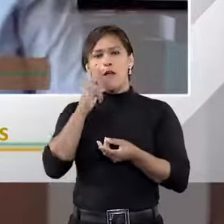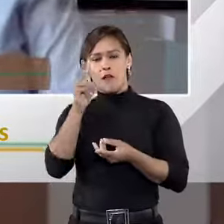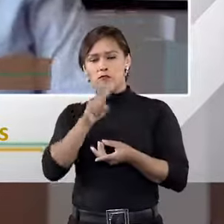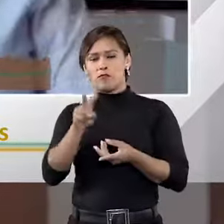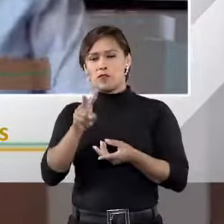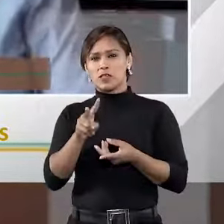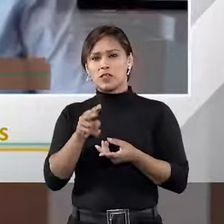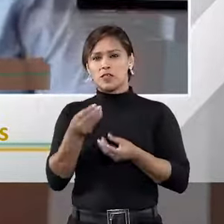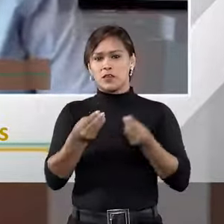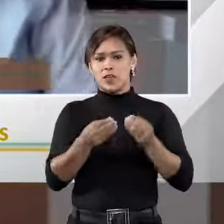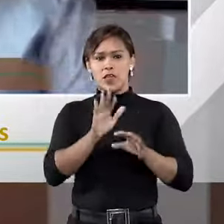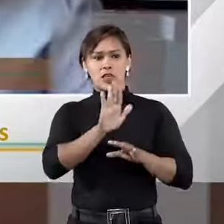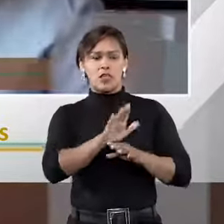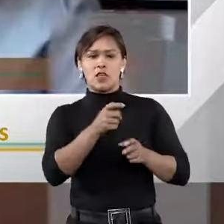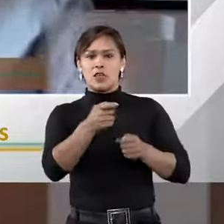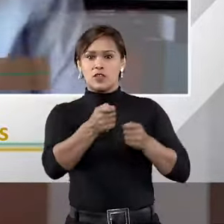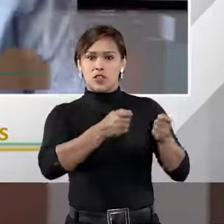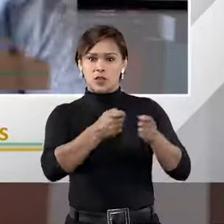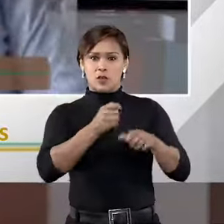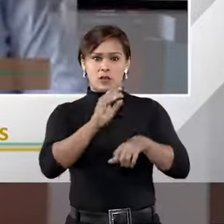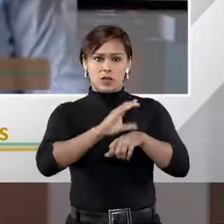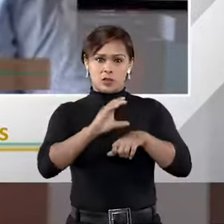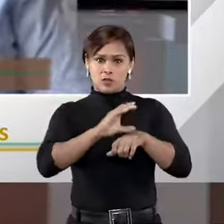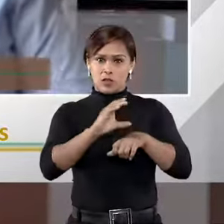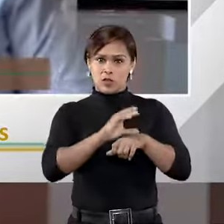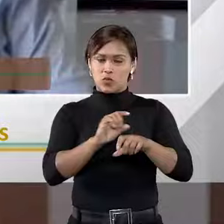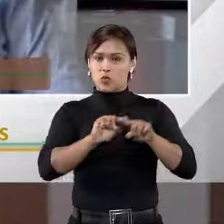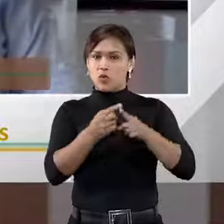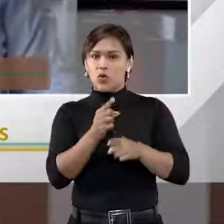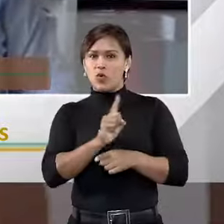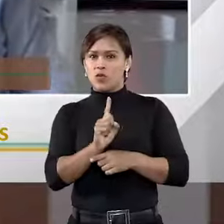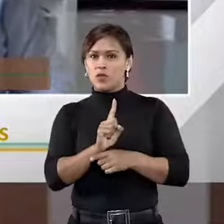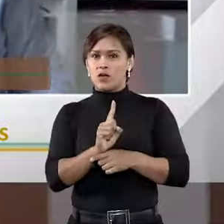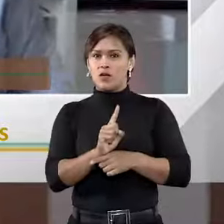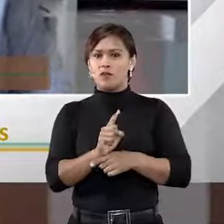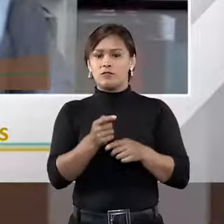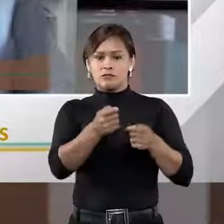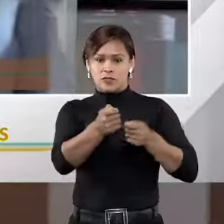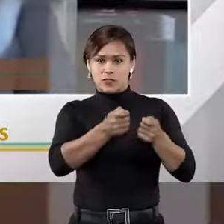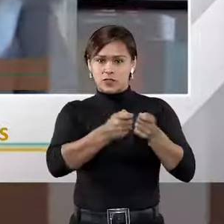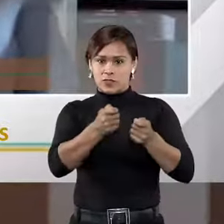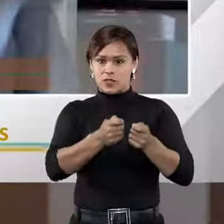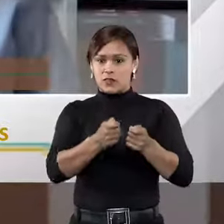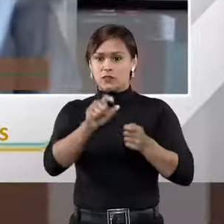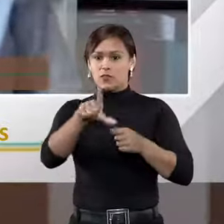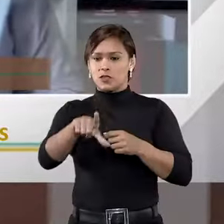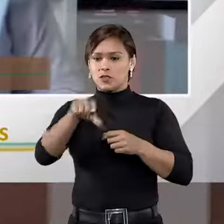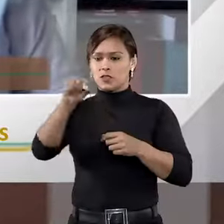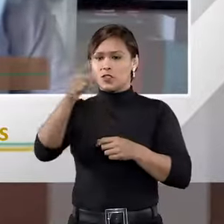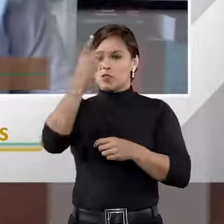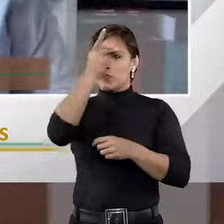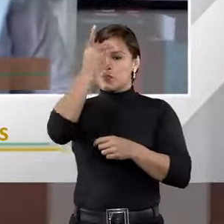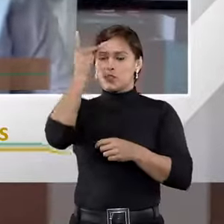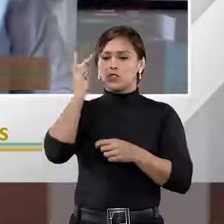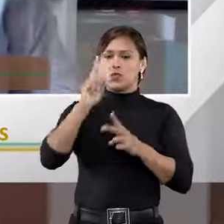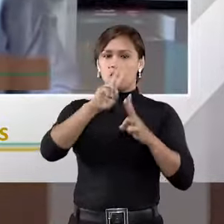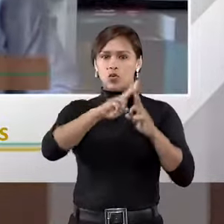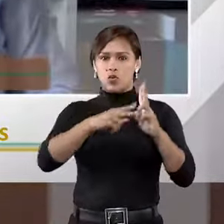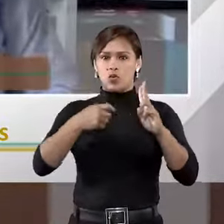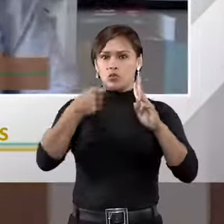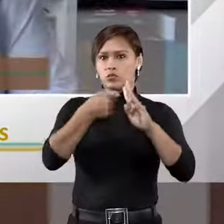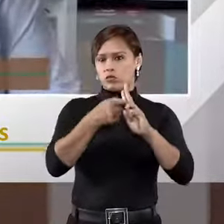não é árbitro porque fez um curso sobre arbitragem. Você é árbitro se alguém, ou se duas partes,